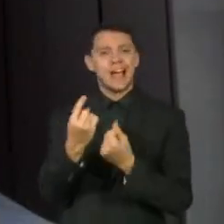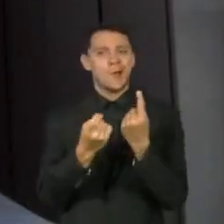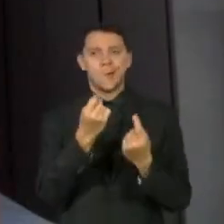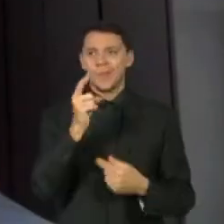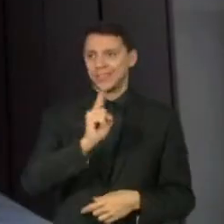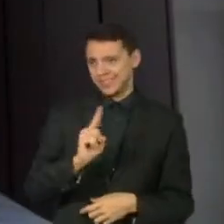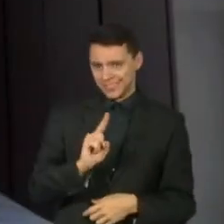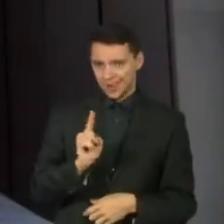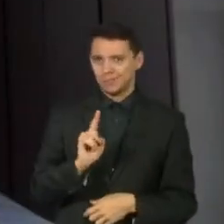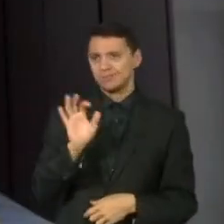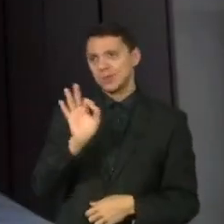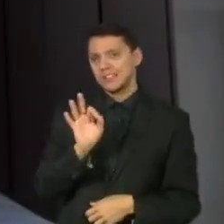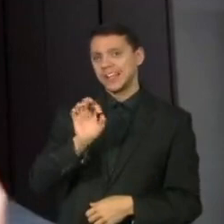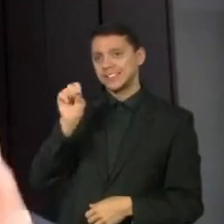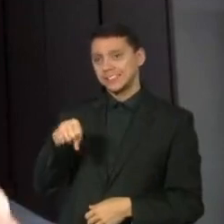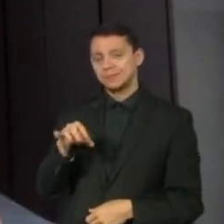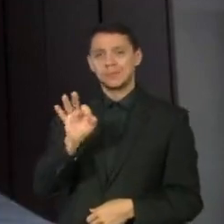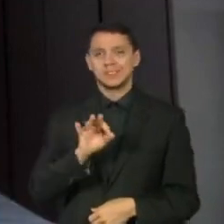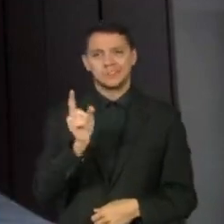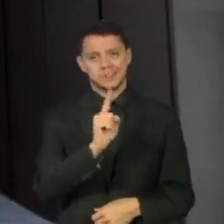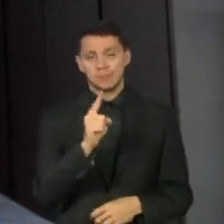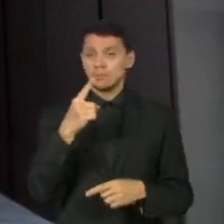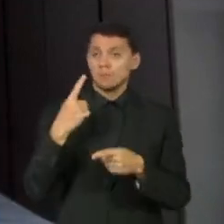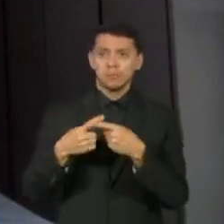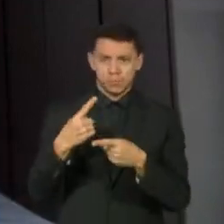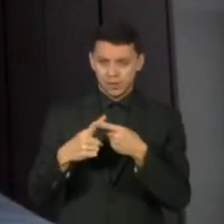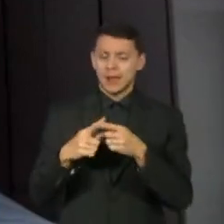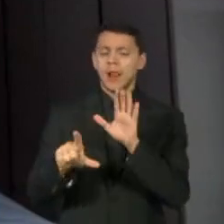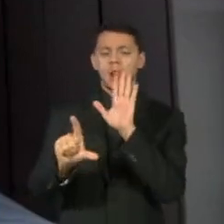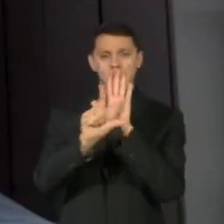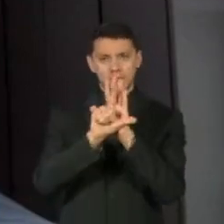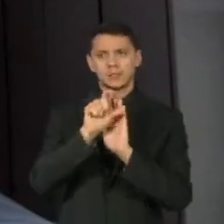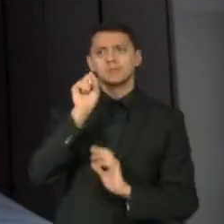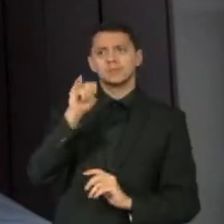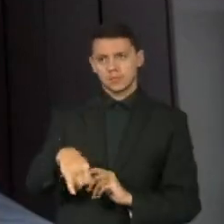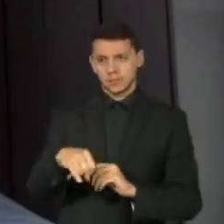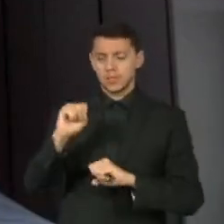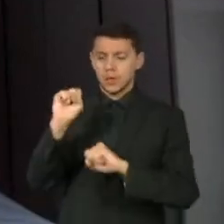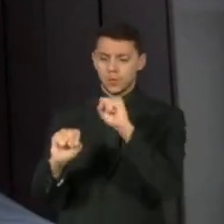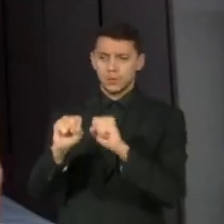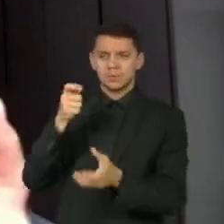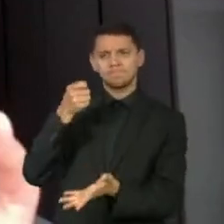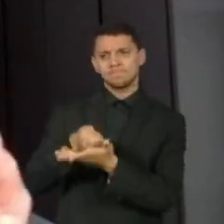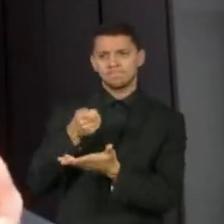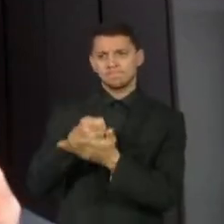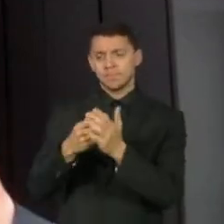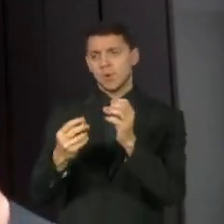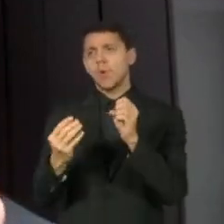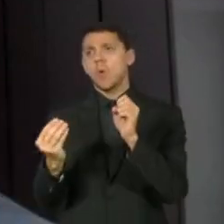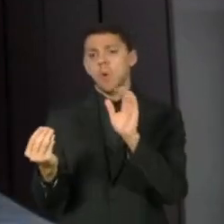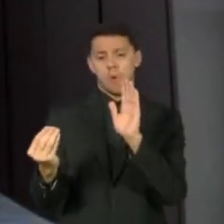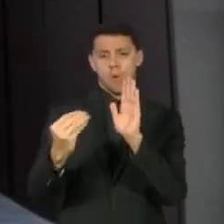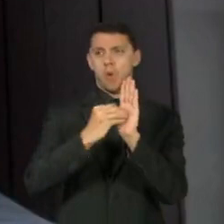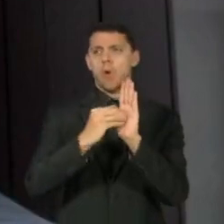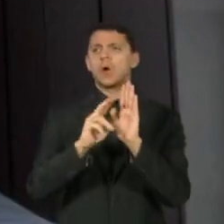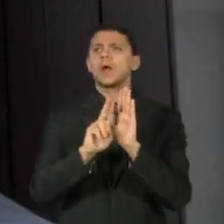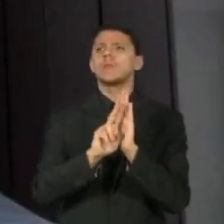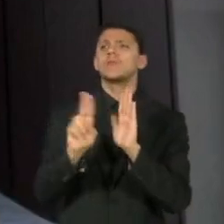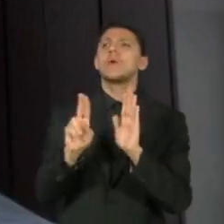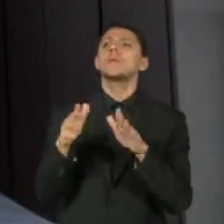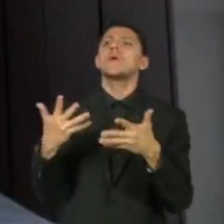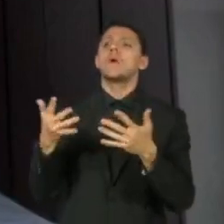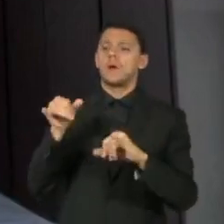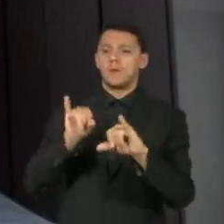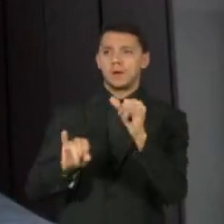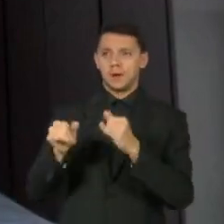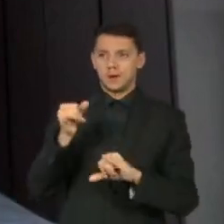falo isso? Pela legislação, sim, a indústria precisa colocar o nome do aditivo alimentar e